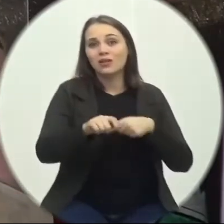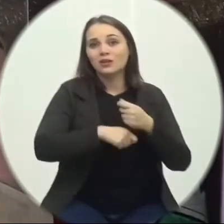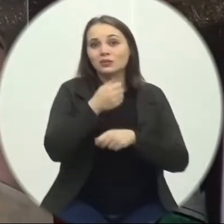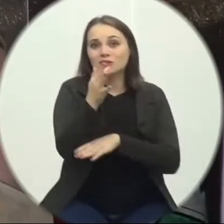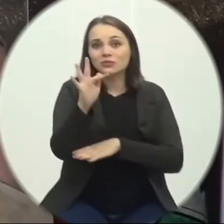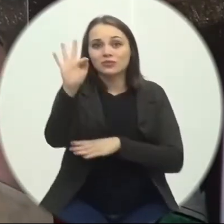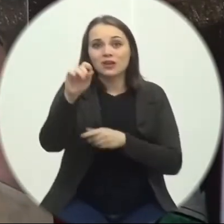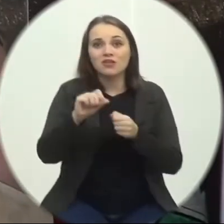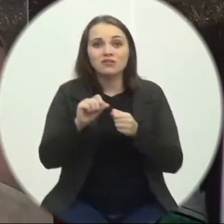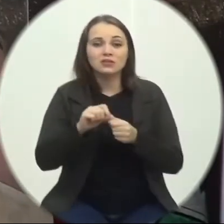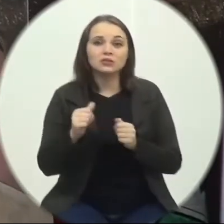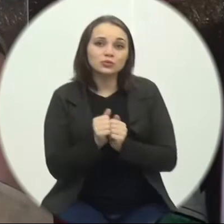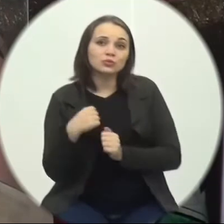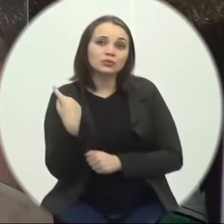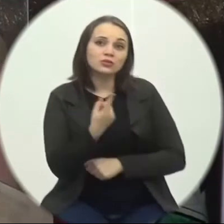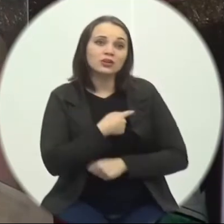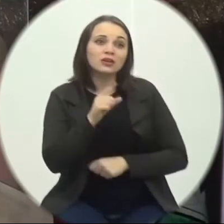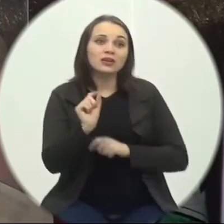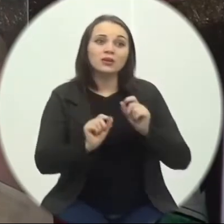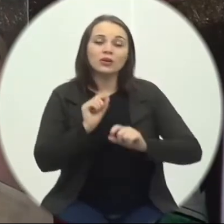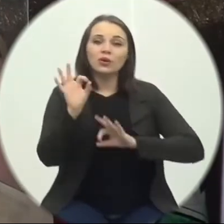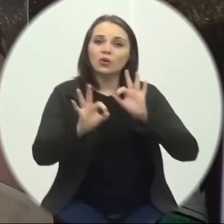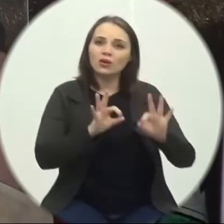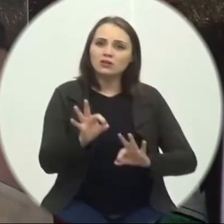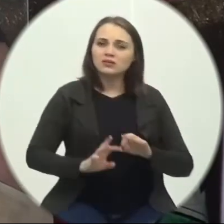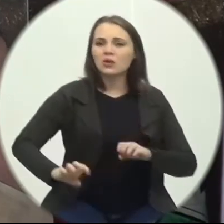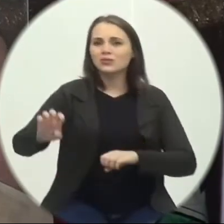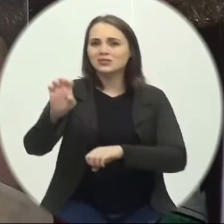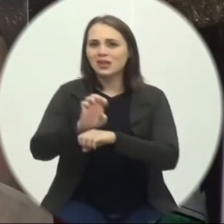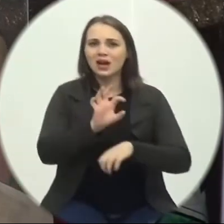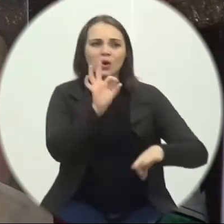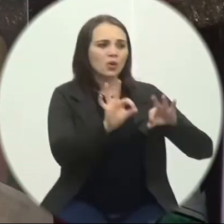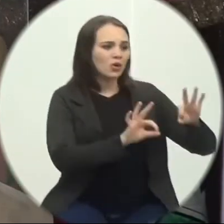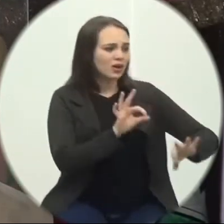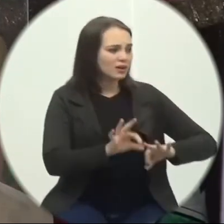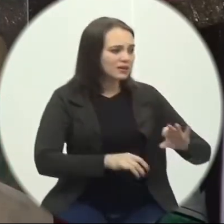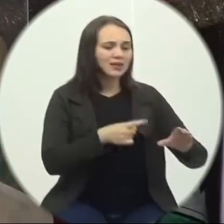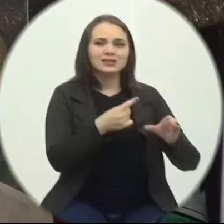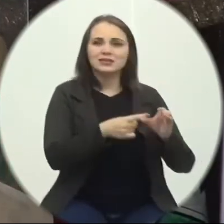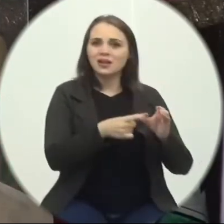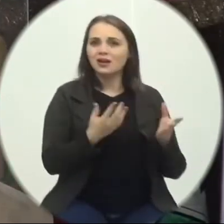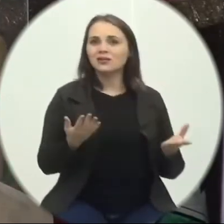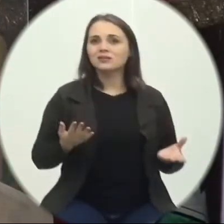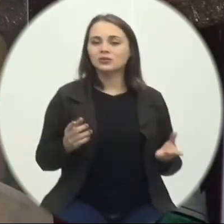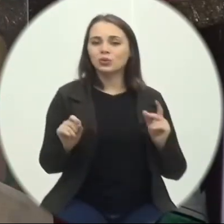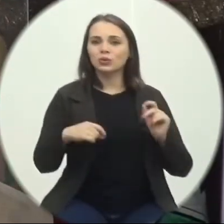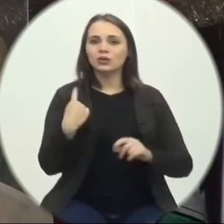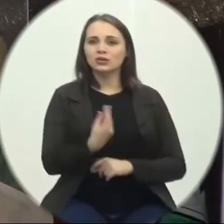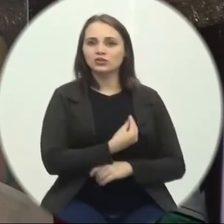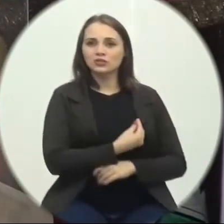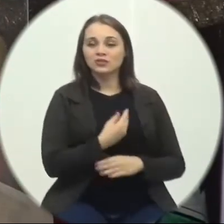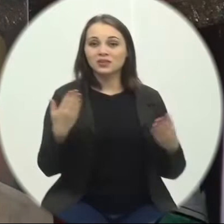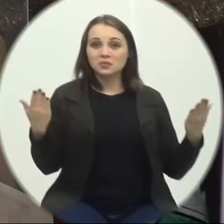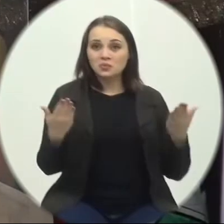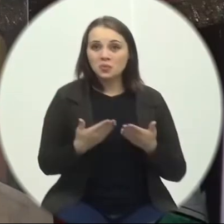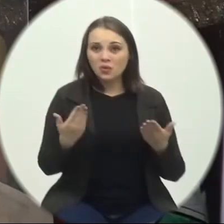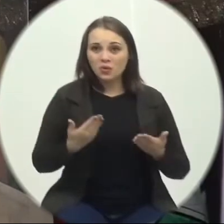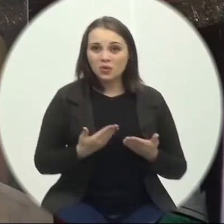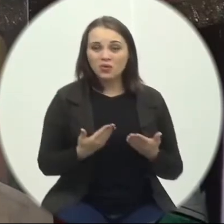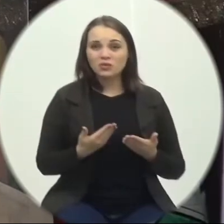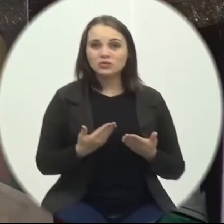fazer com a gente Que é organizar Os estados Organizar os municípios O que a gente Está vivendo hoje É reflexo